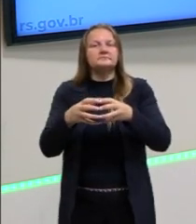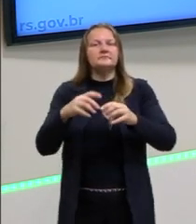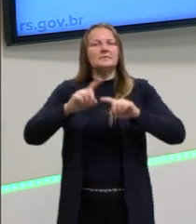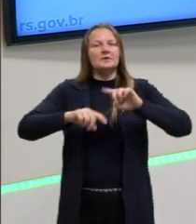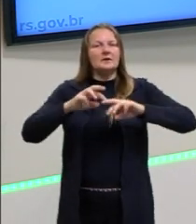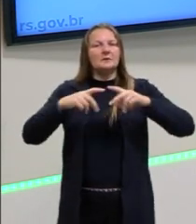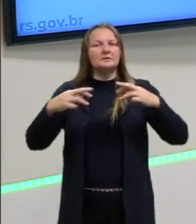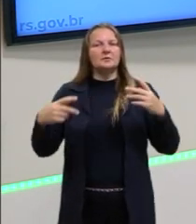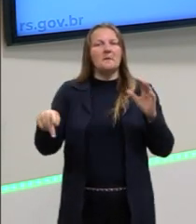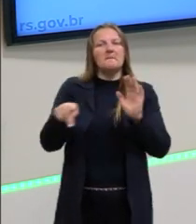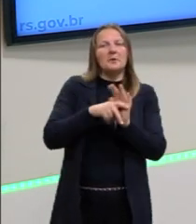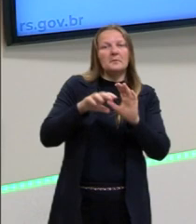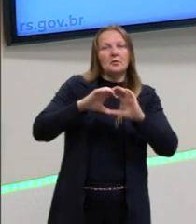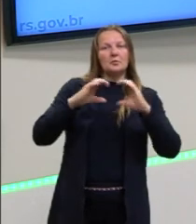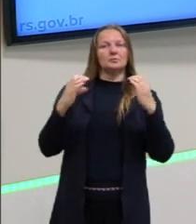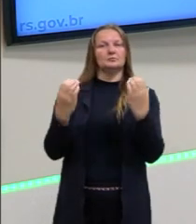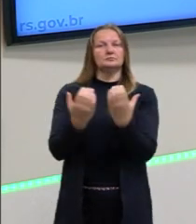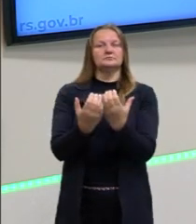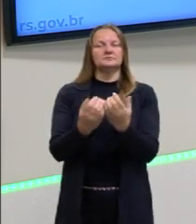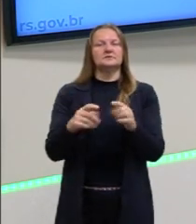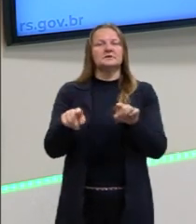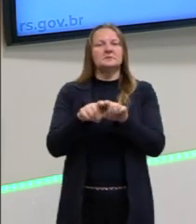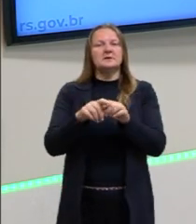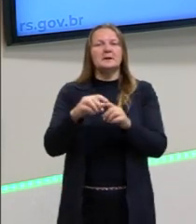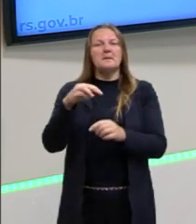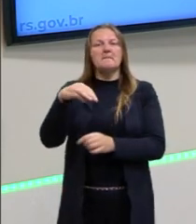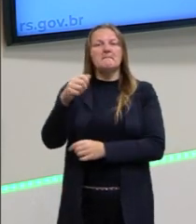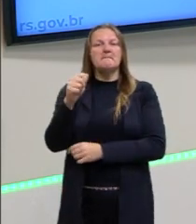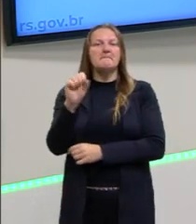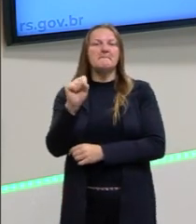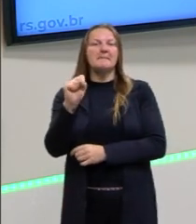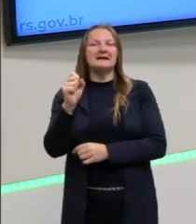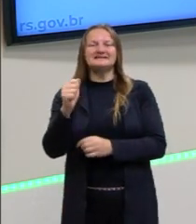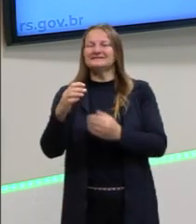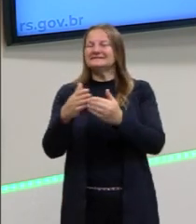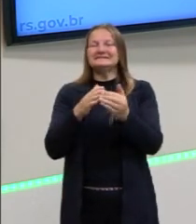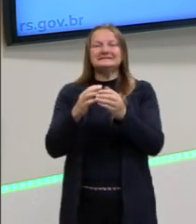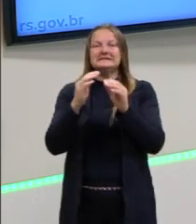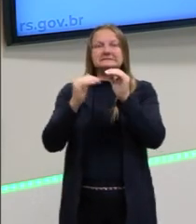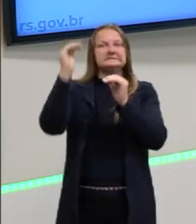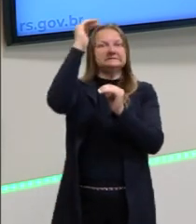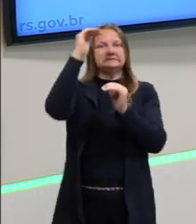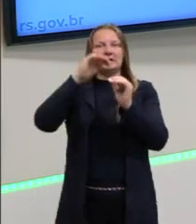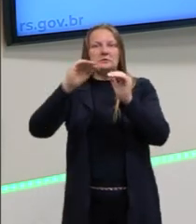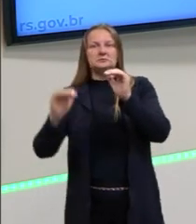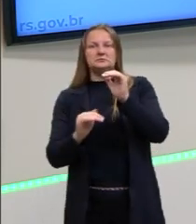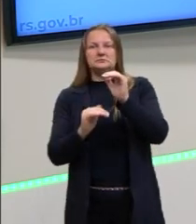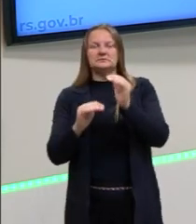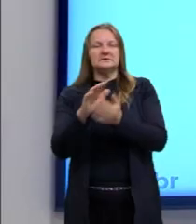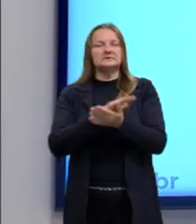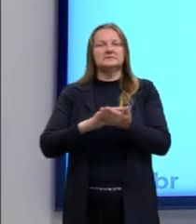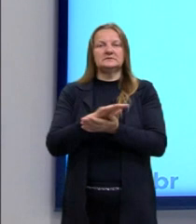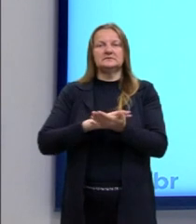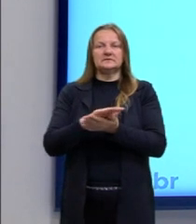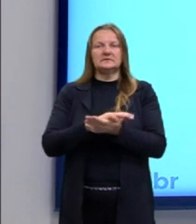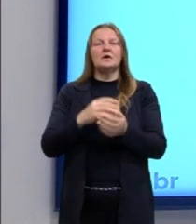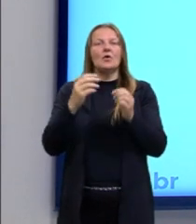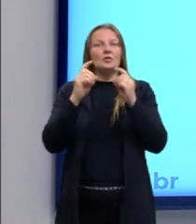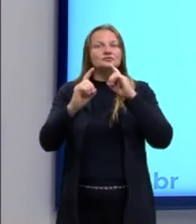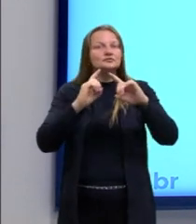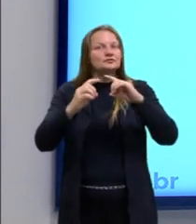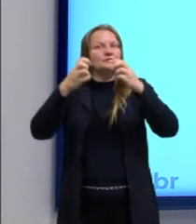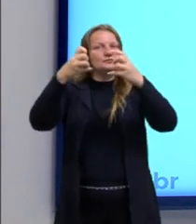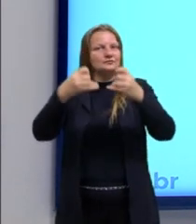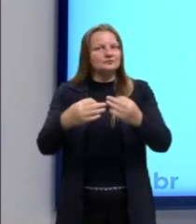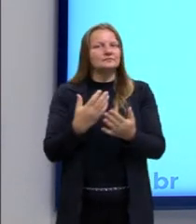da comunidade. E a cultura de massa não se encaixa em nenhuma dessas. Então o que é a cultura de massa que vamos discutir nessa aula, né?